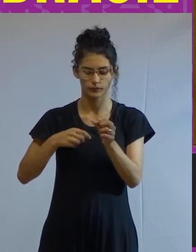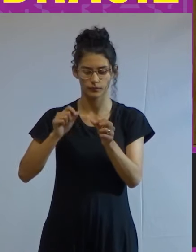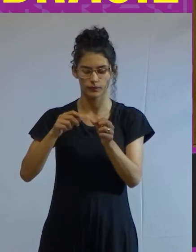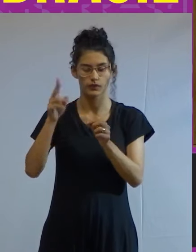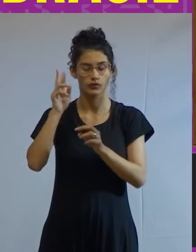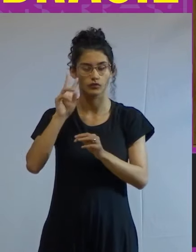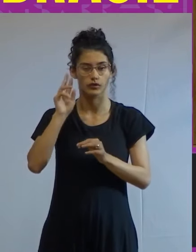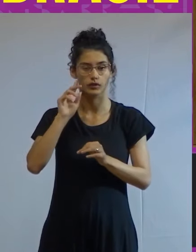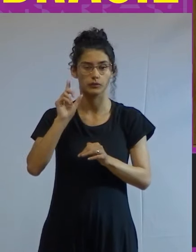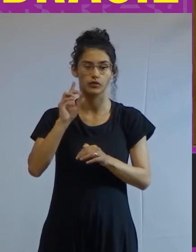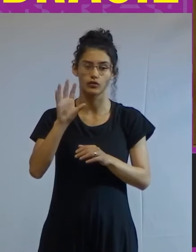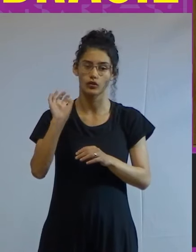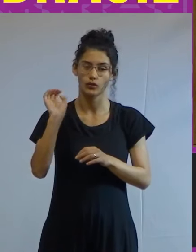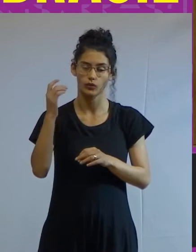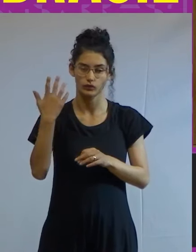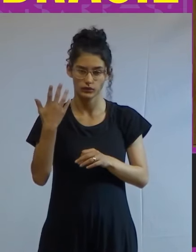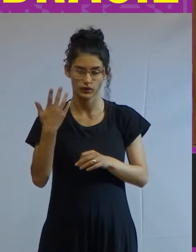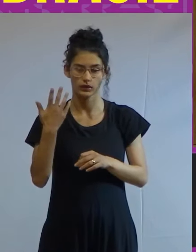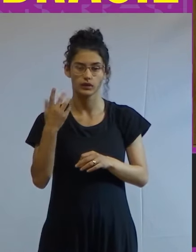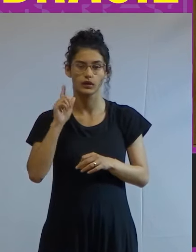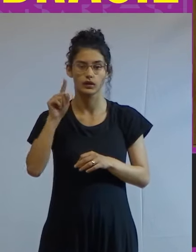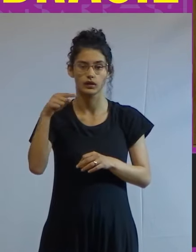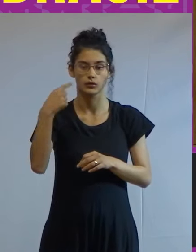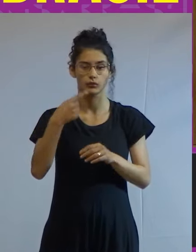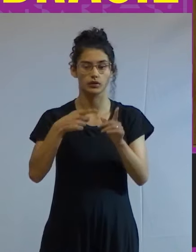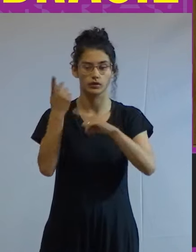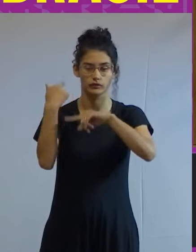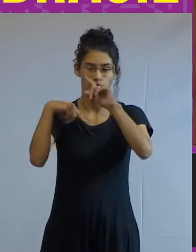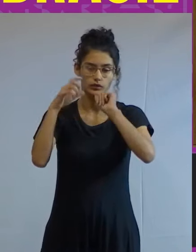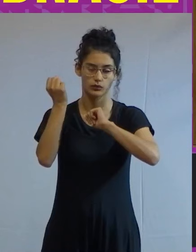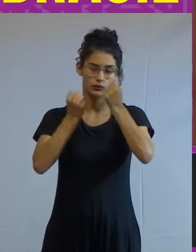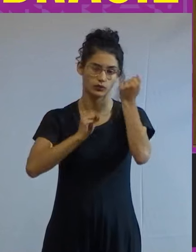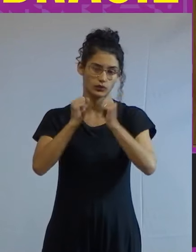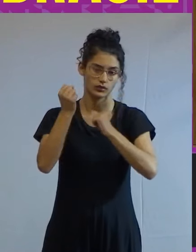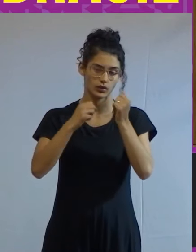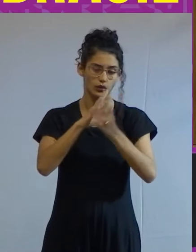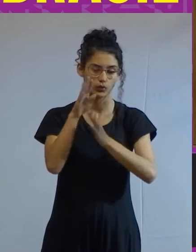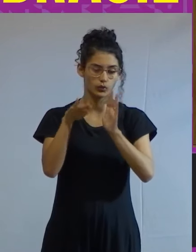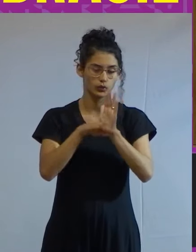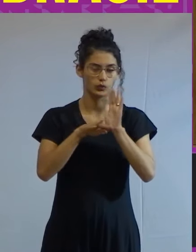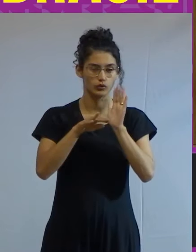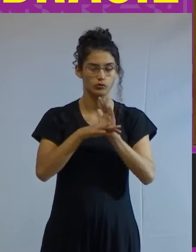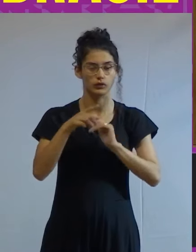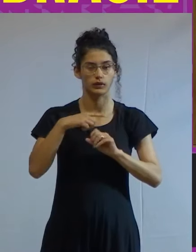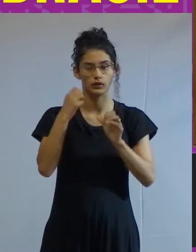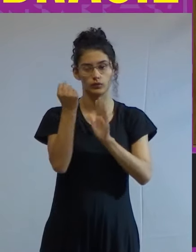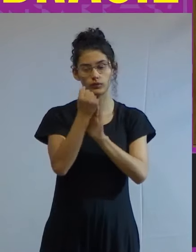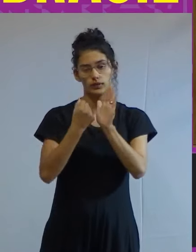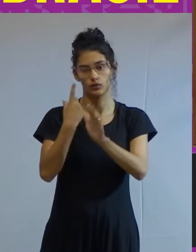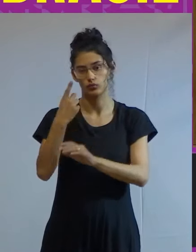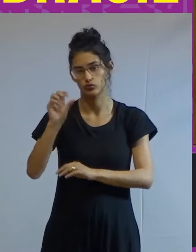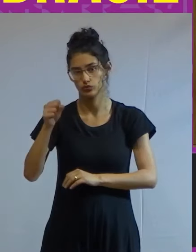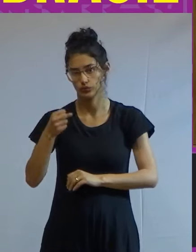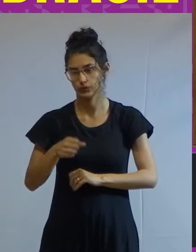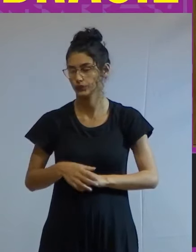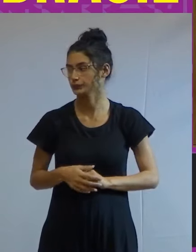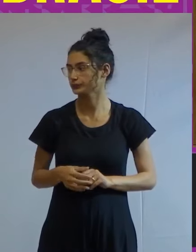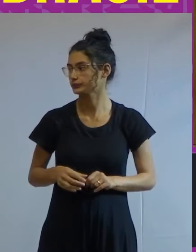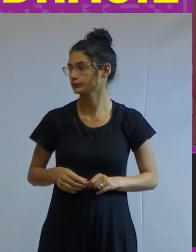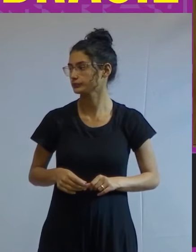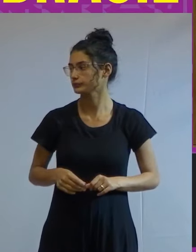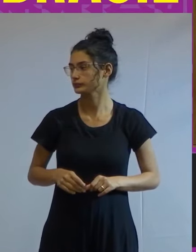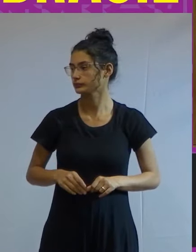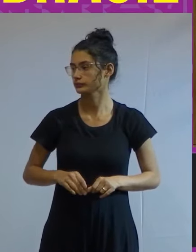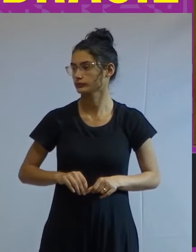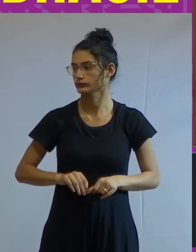que historicamente só vem a acontecer a partir da revolução industrial no último quartel do século XVIII o